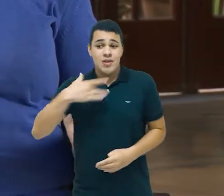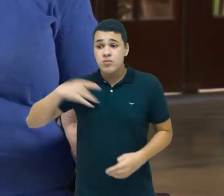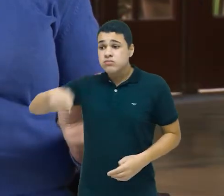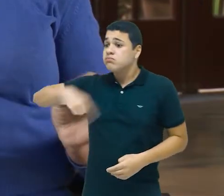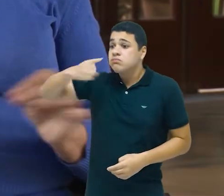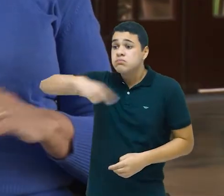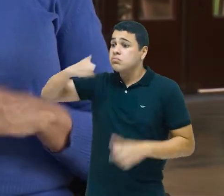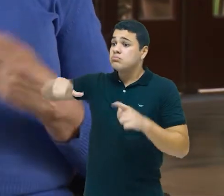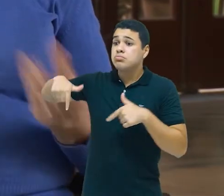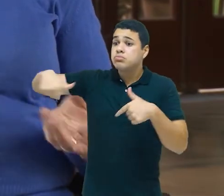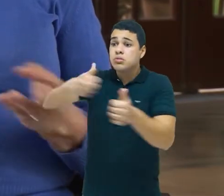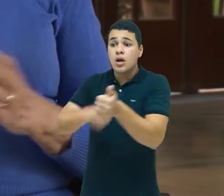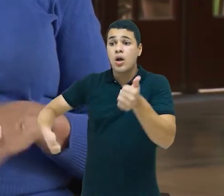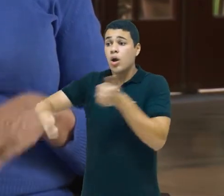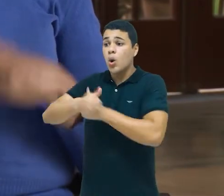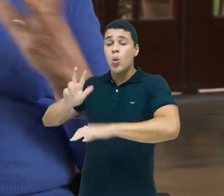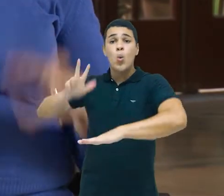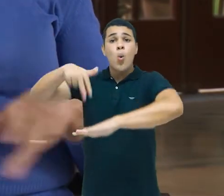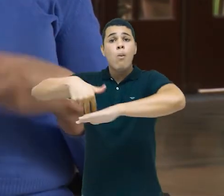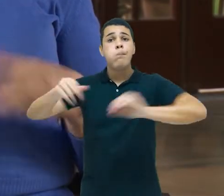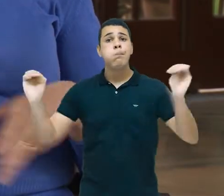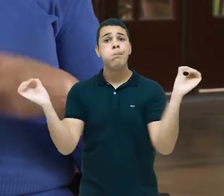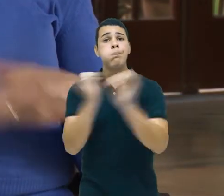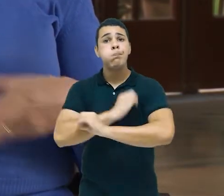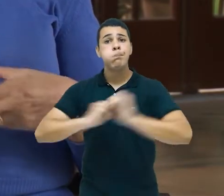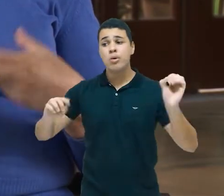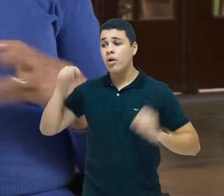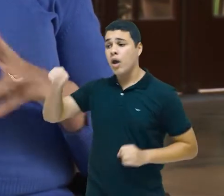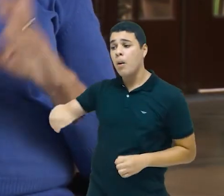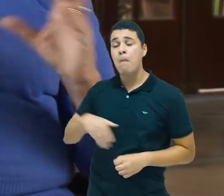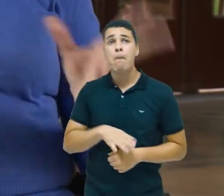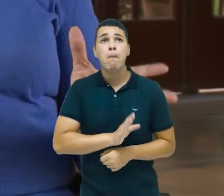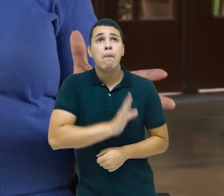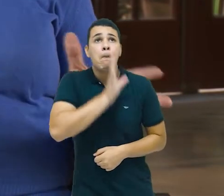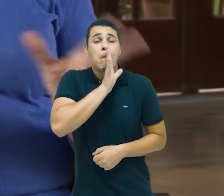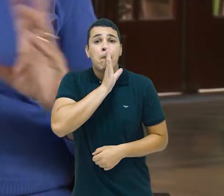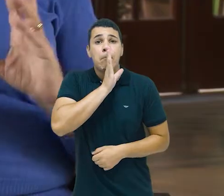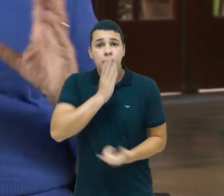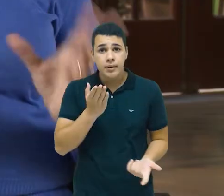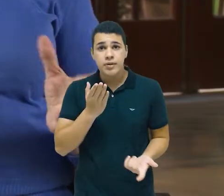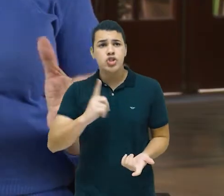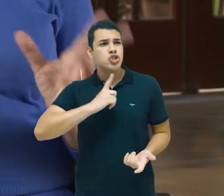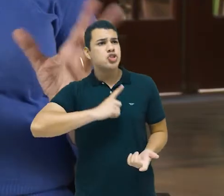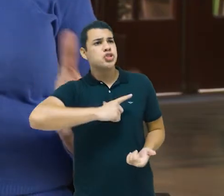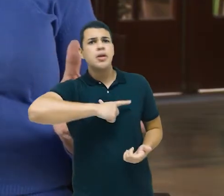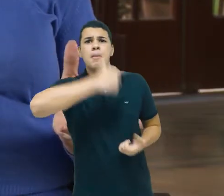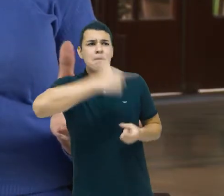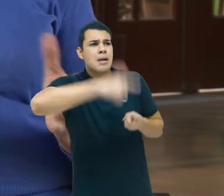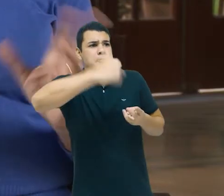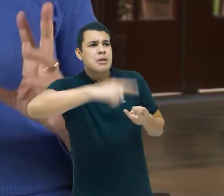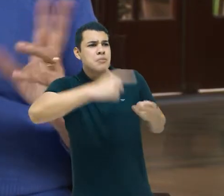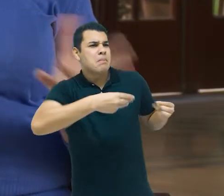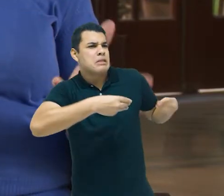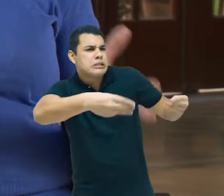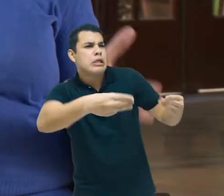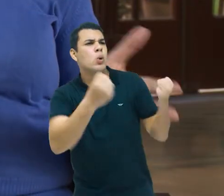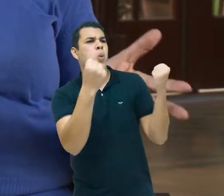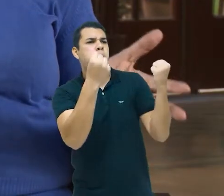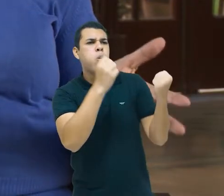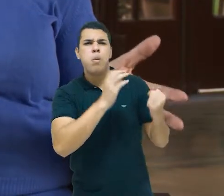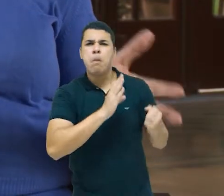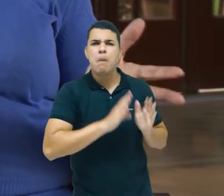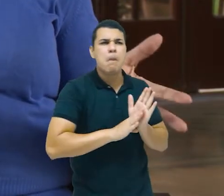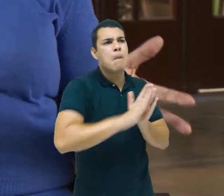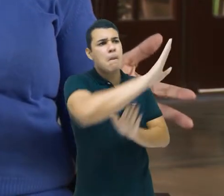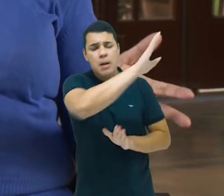nenhum protagonismo. Era uma estrela muito apagada numa constelação de instituições fortes, não é? Porque o Brasil